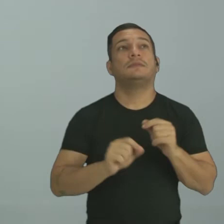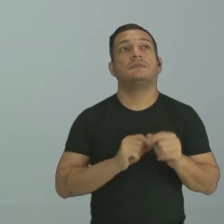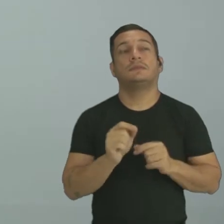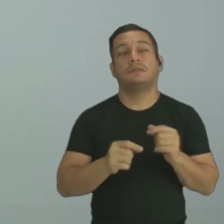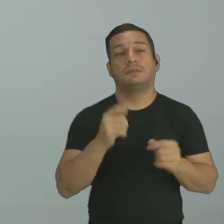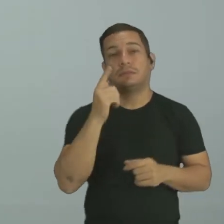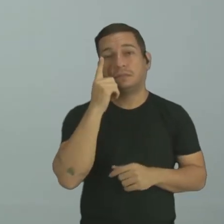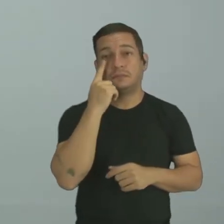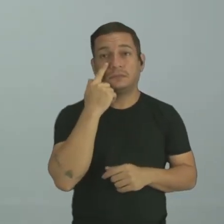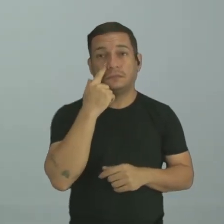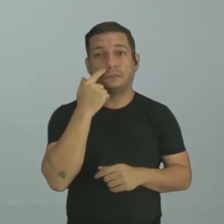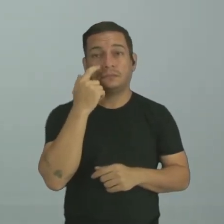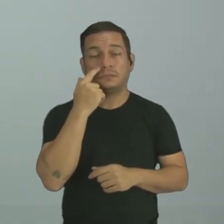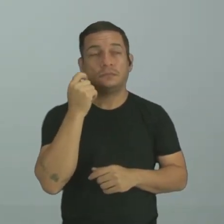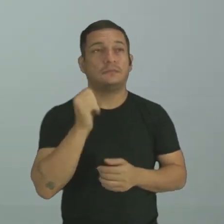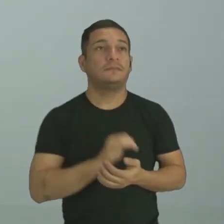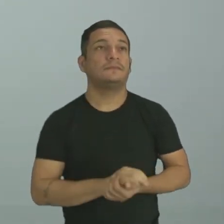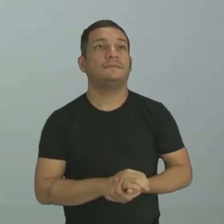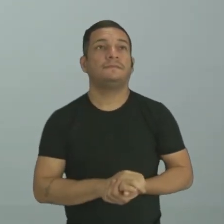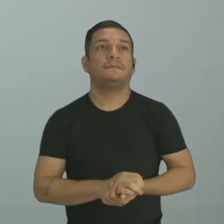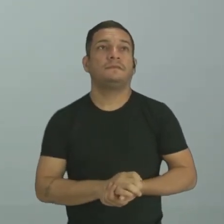observar aqui, ó.